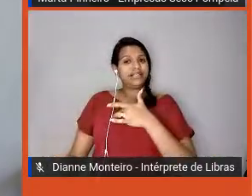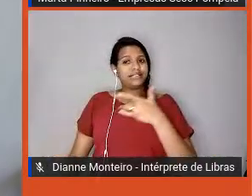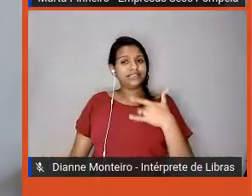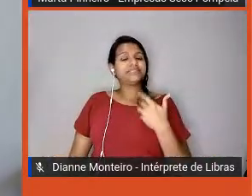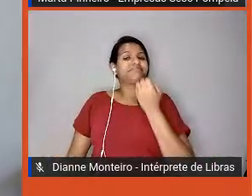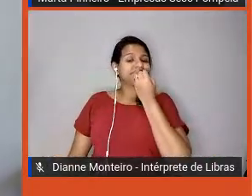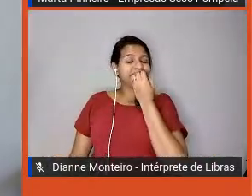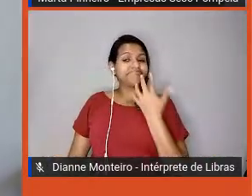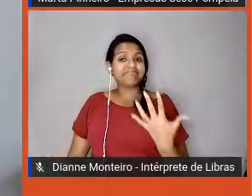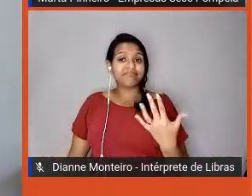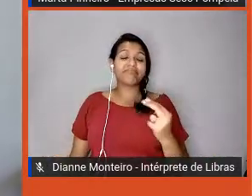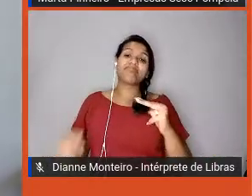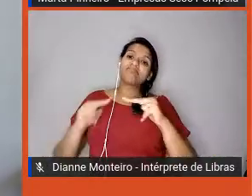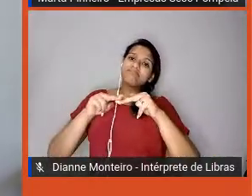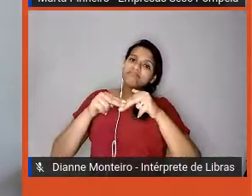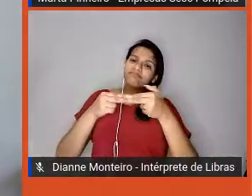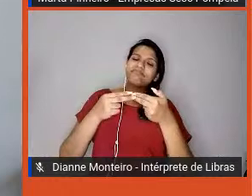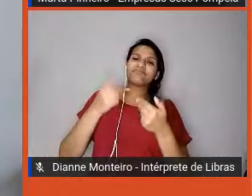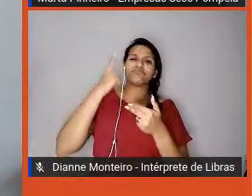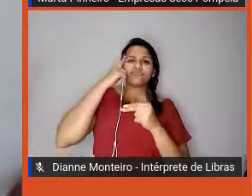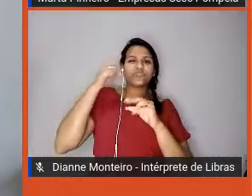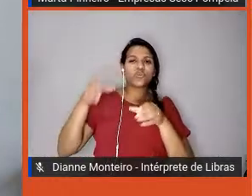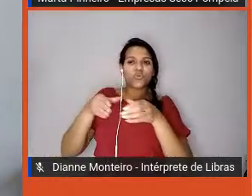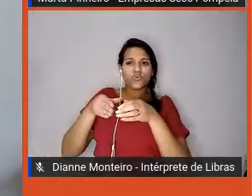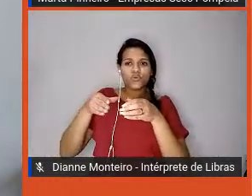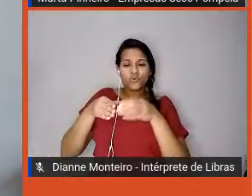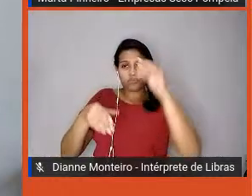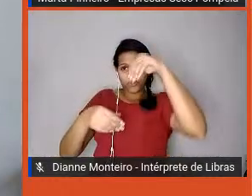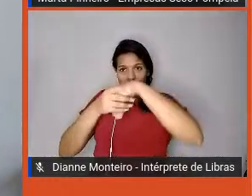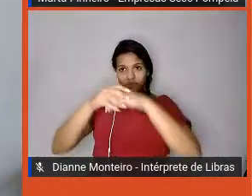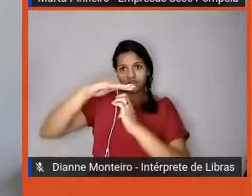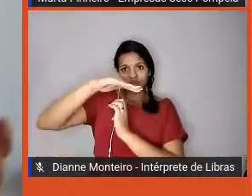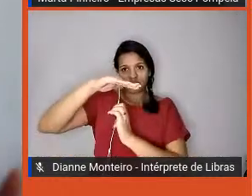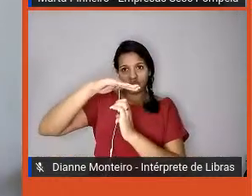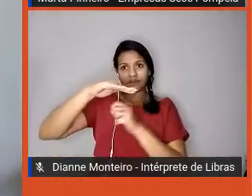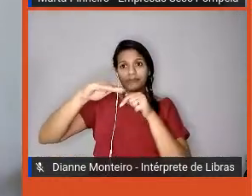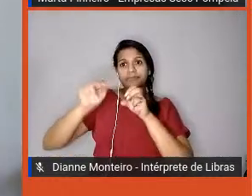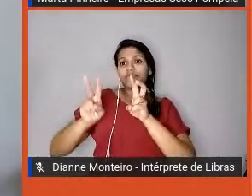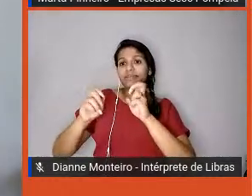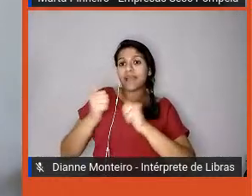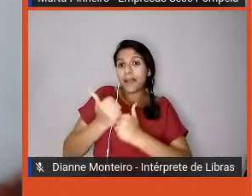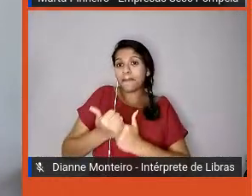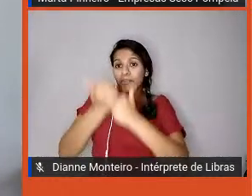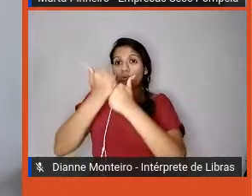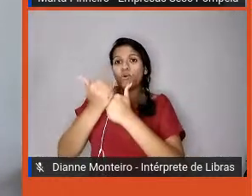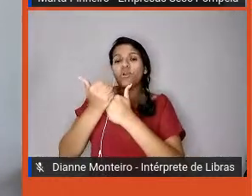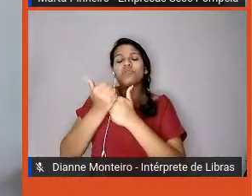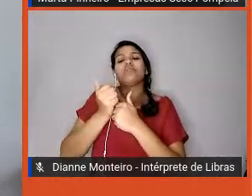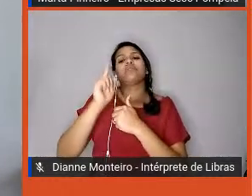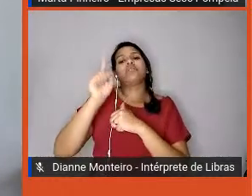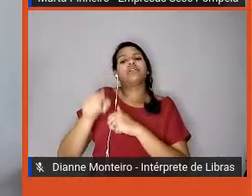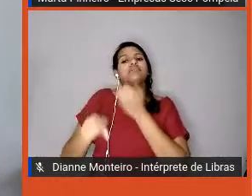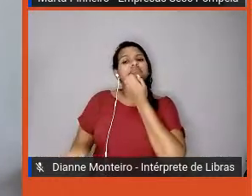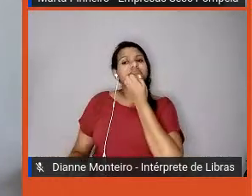comitês de apoio dentro da empresa ajudam muito um a motivar o outro, ah, está funcionando comigo, isso me ajuda